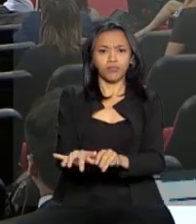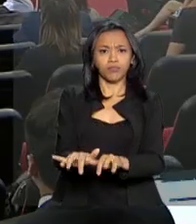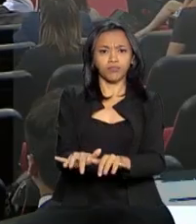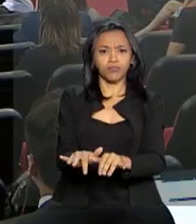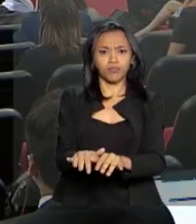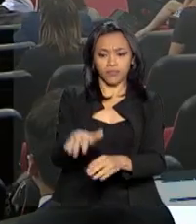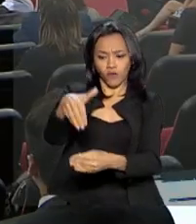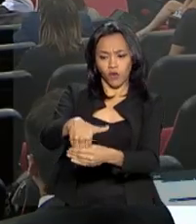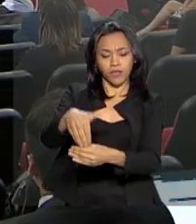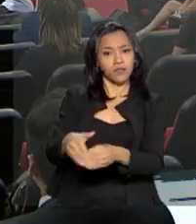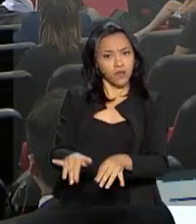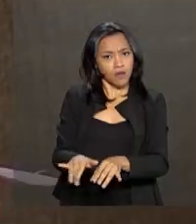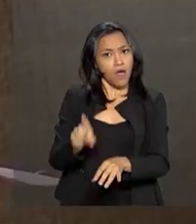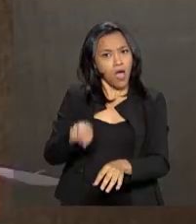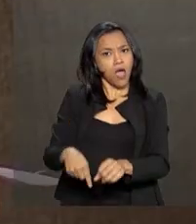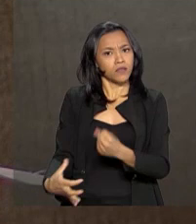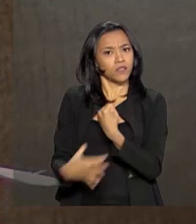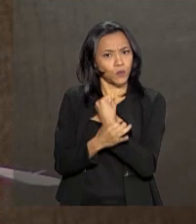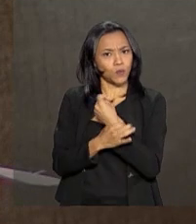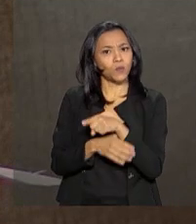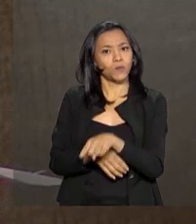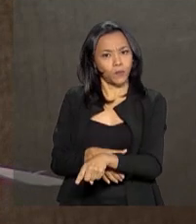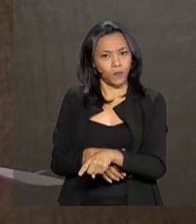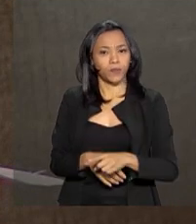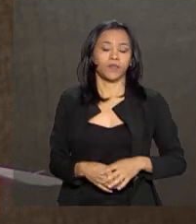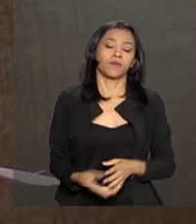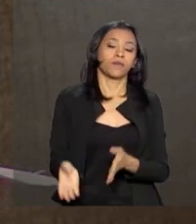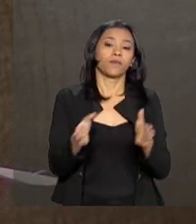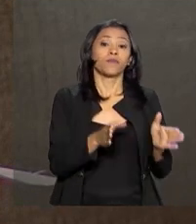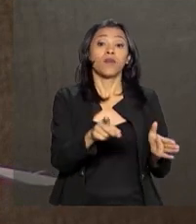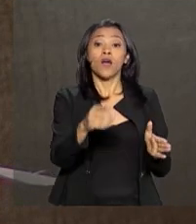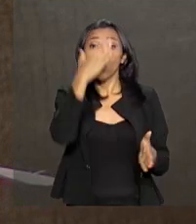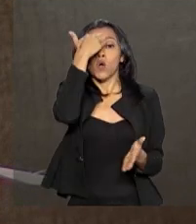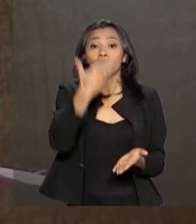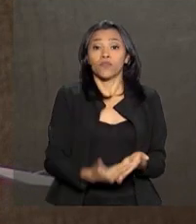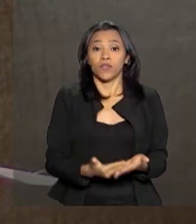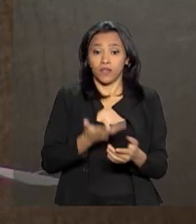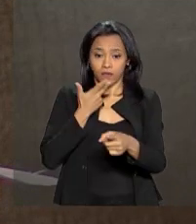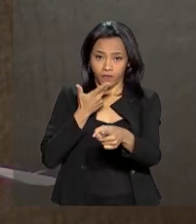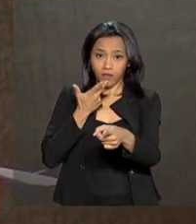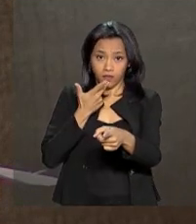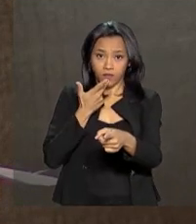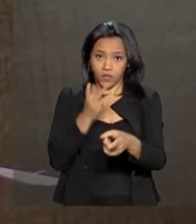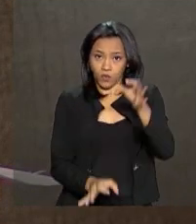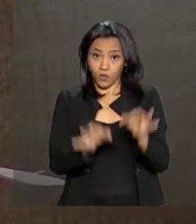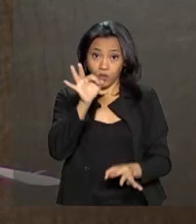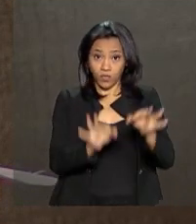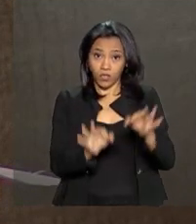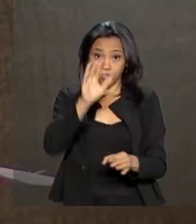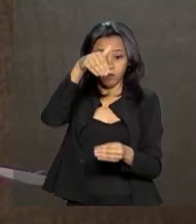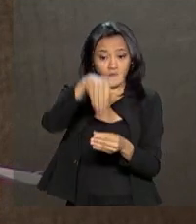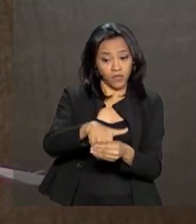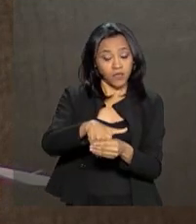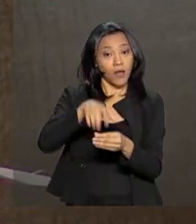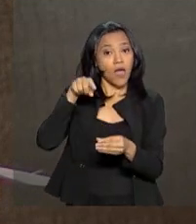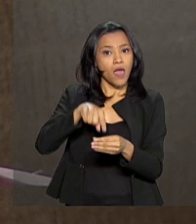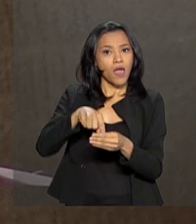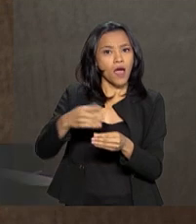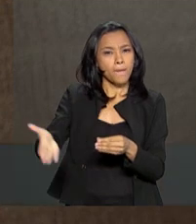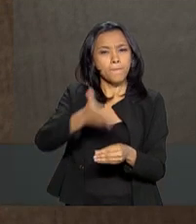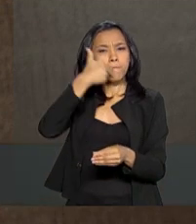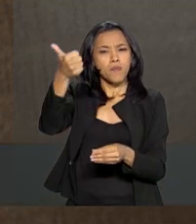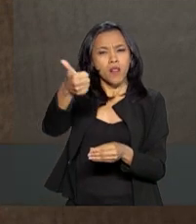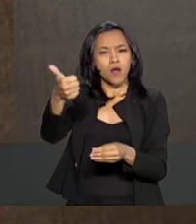pois funciona e é seguro. Confiem na Justiça Eleitoral. Ela é a melhor arma do